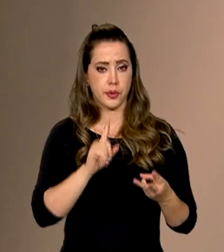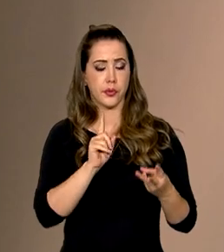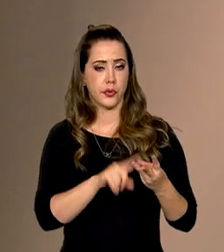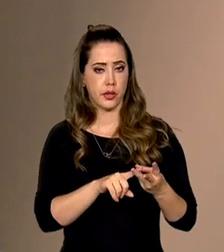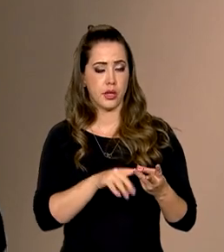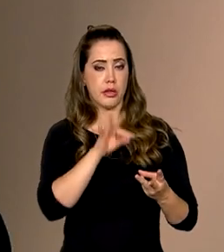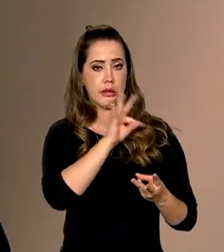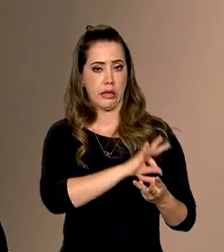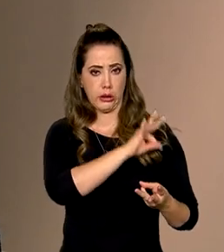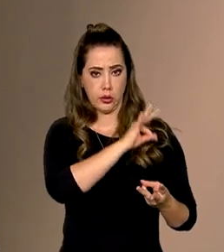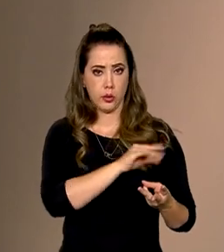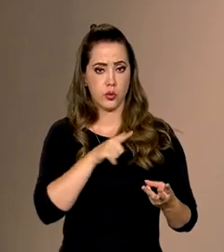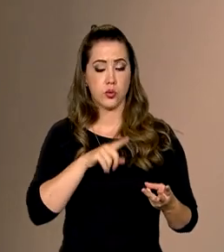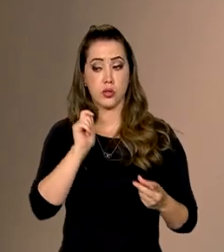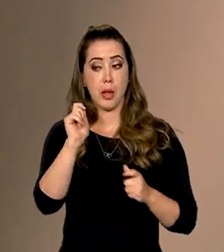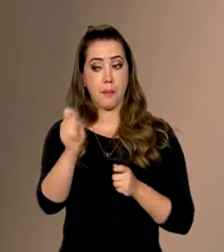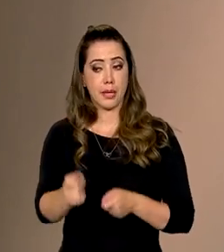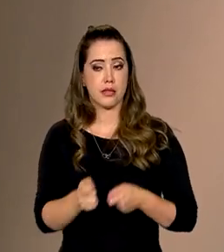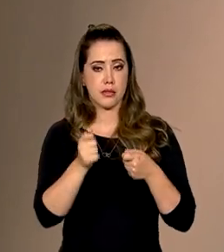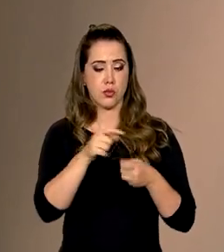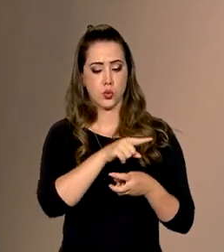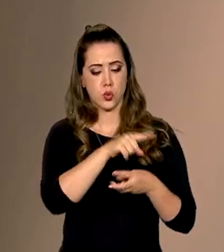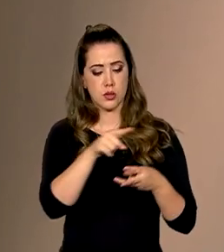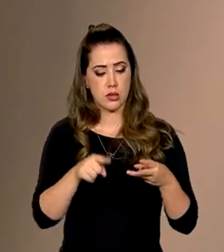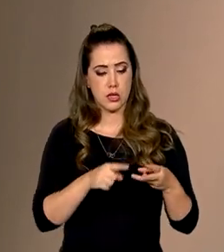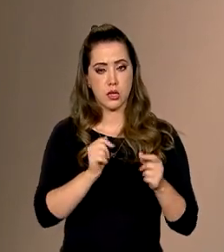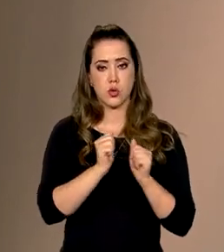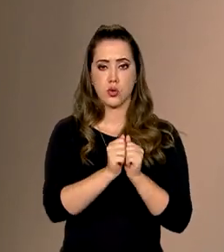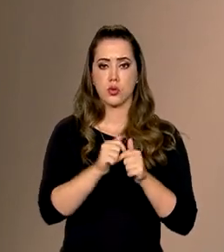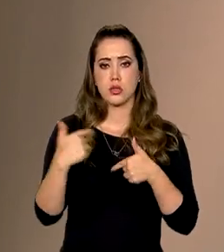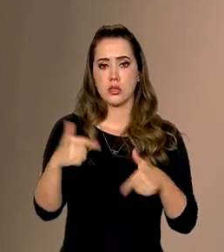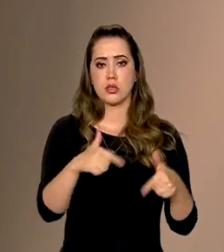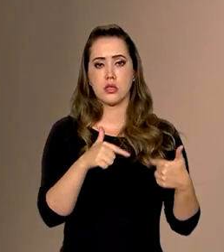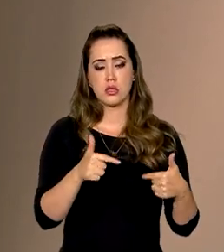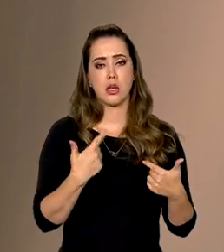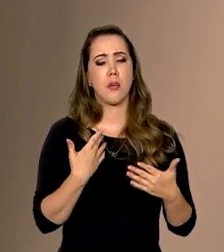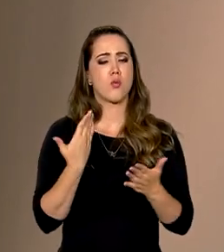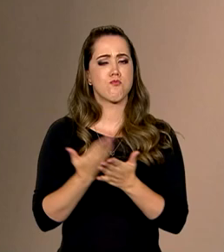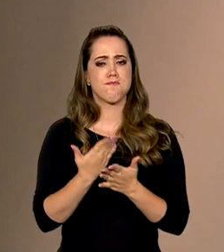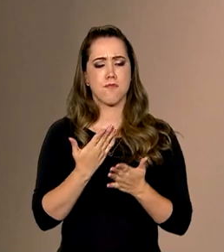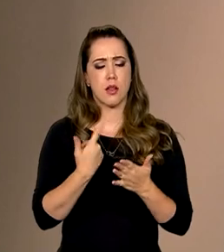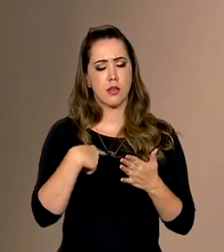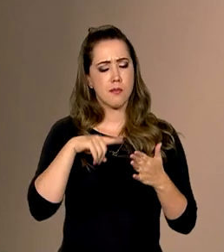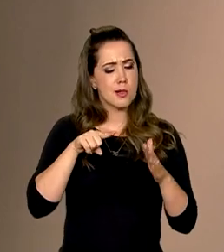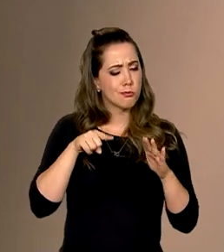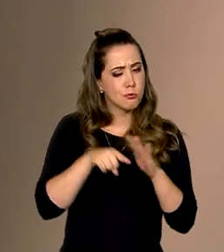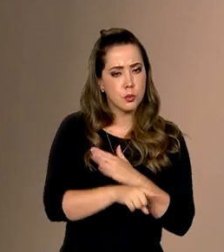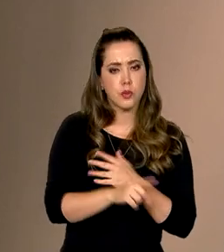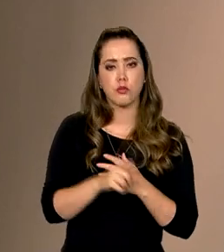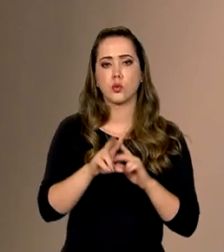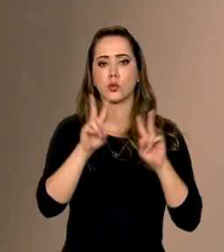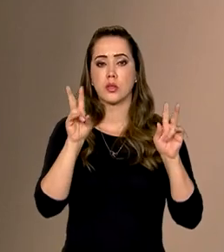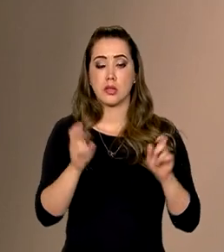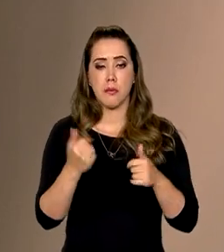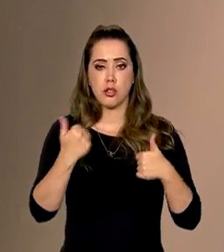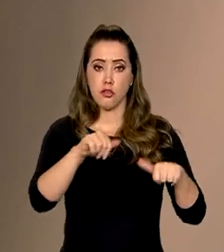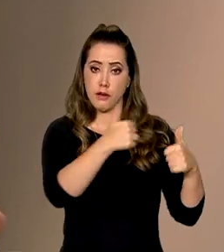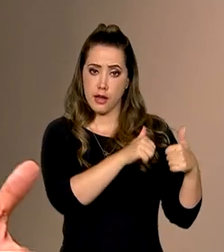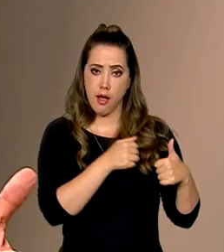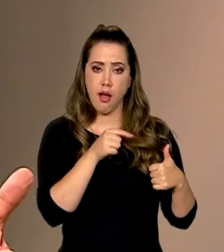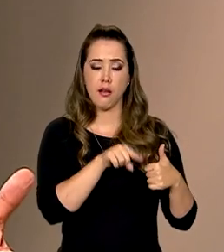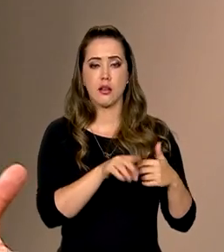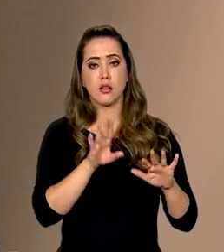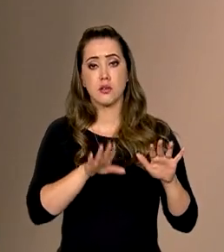e do Ministério da Pesca e Aquicultura, que estão em regime de imersão, fazendo essas análises.